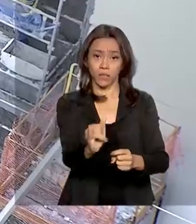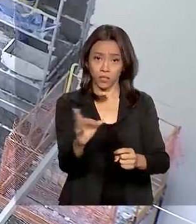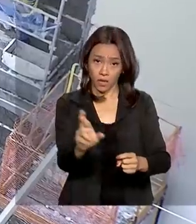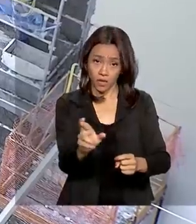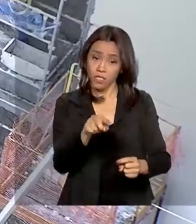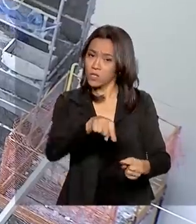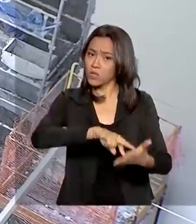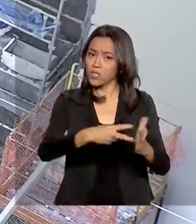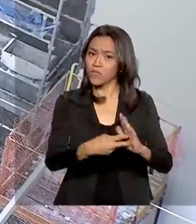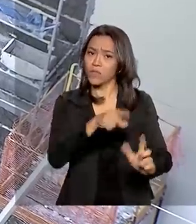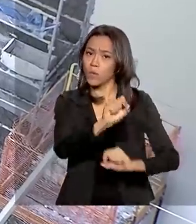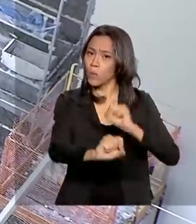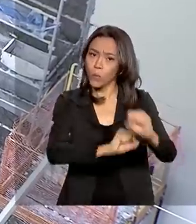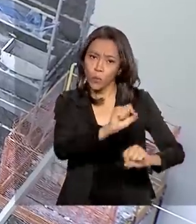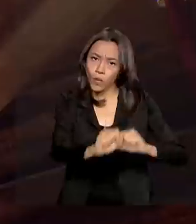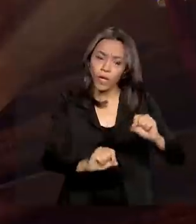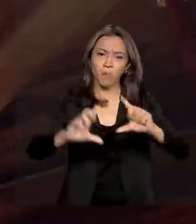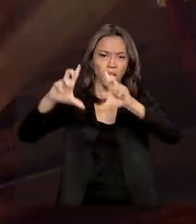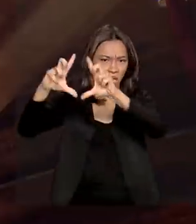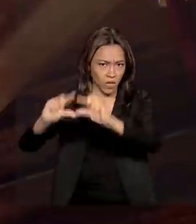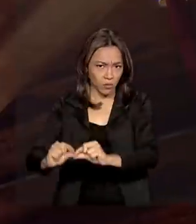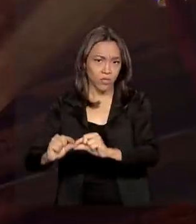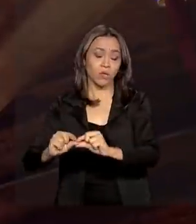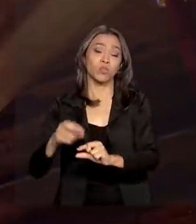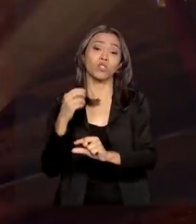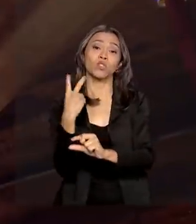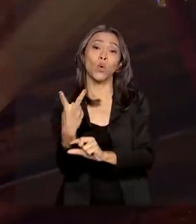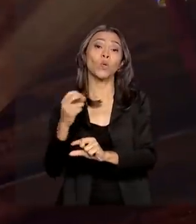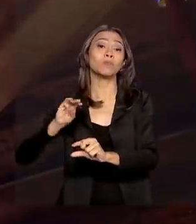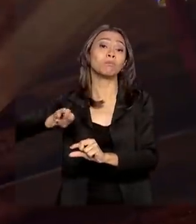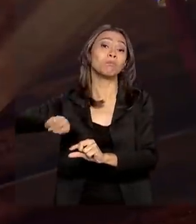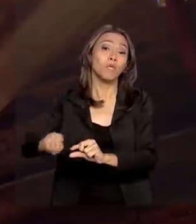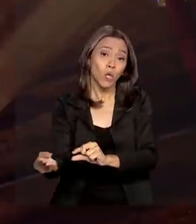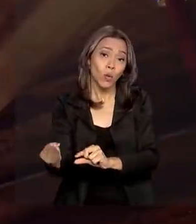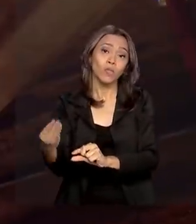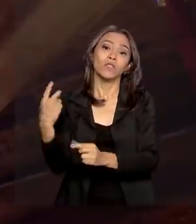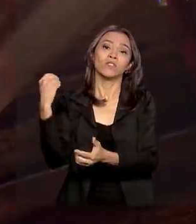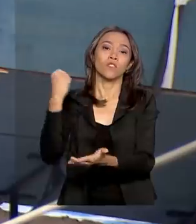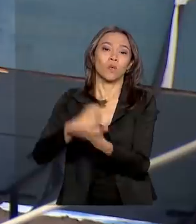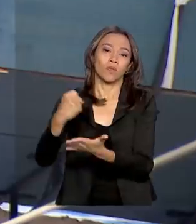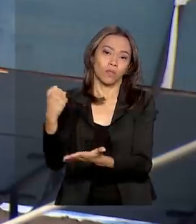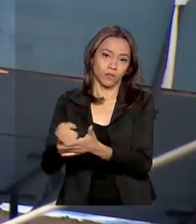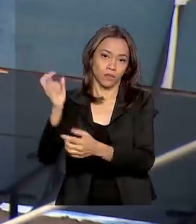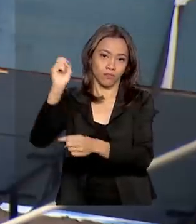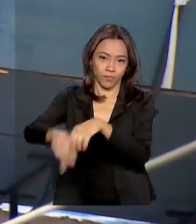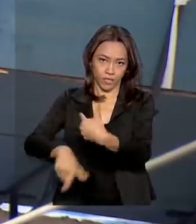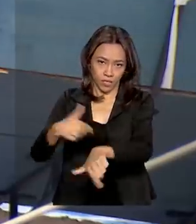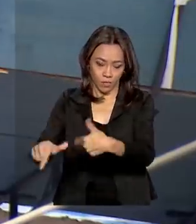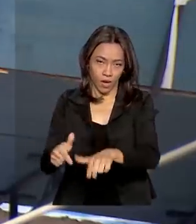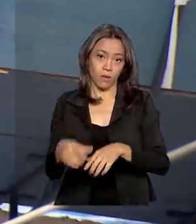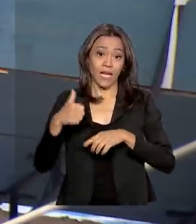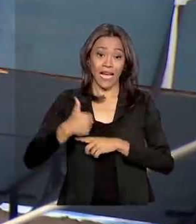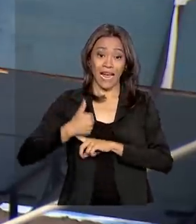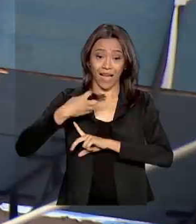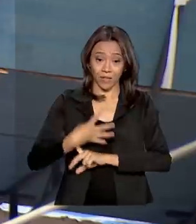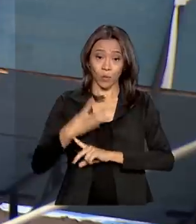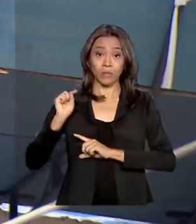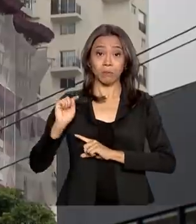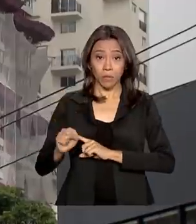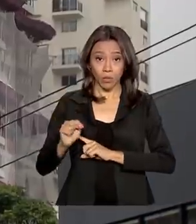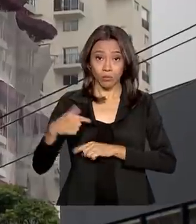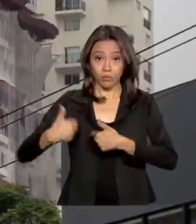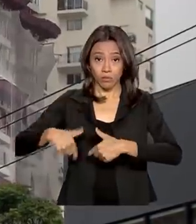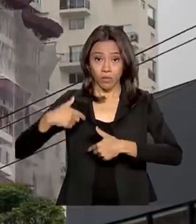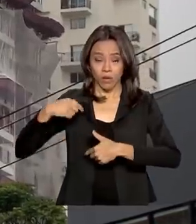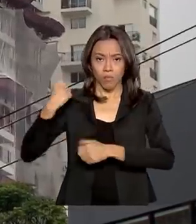Isso significou a redução de 2 milhões de postos de trabalho no setor. 14 mil obras do governo federal